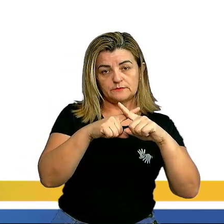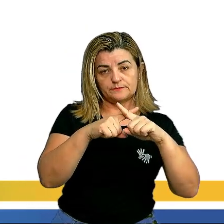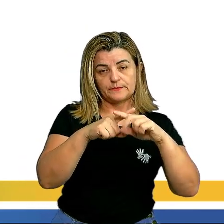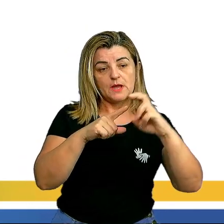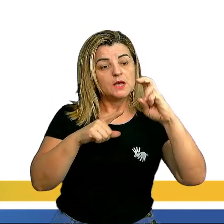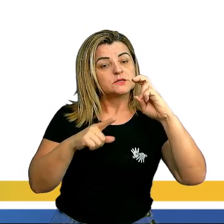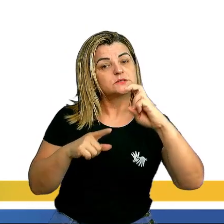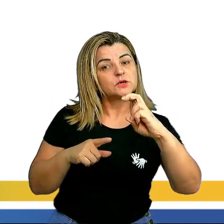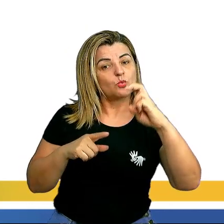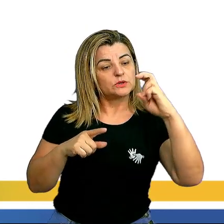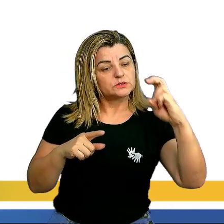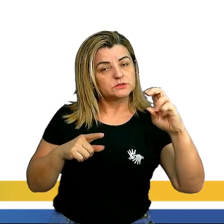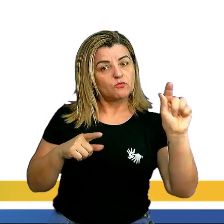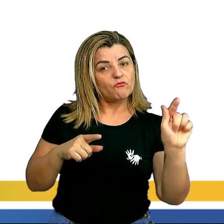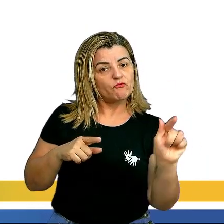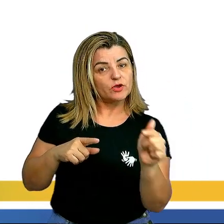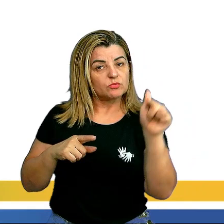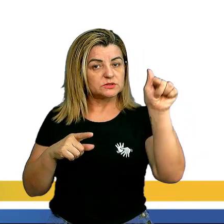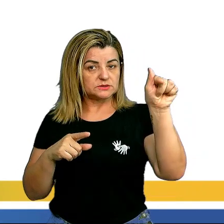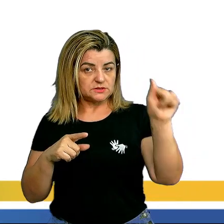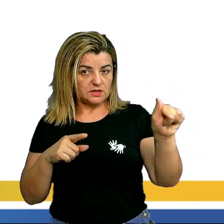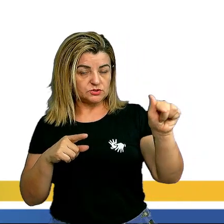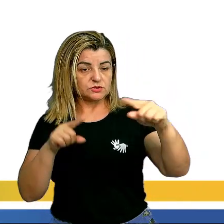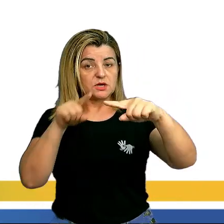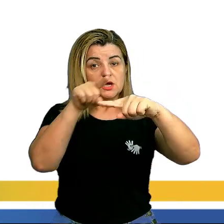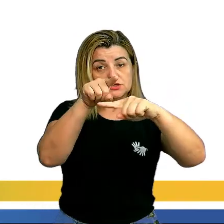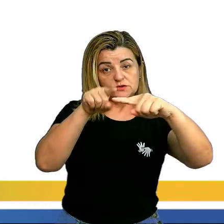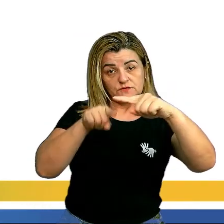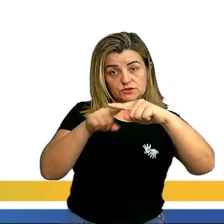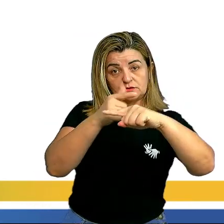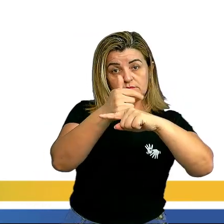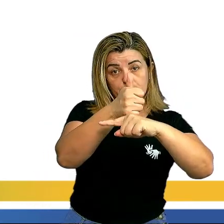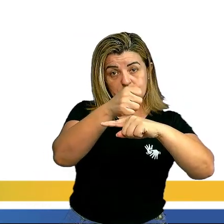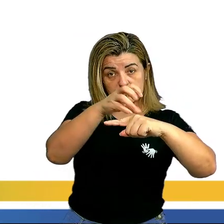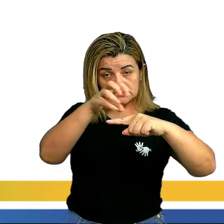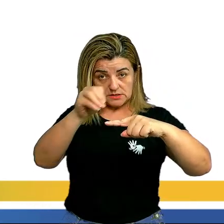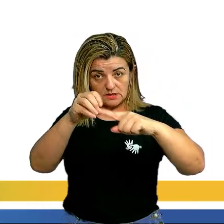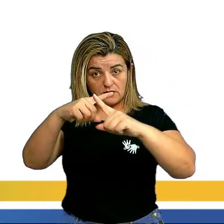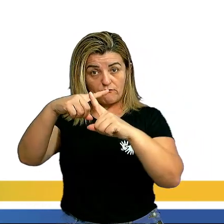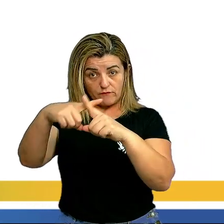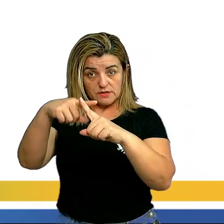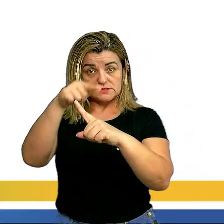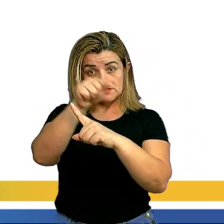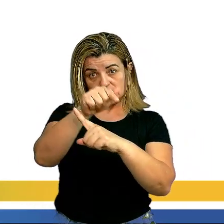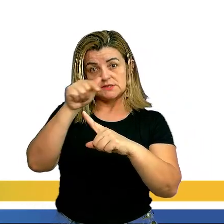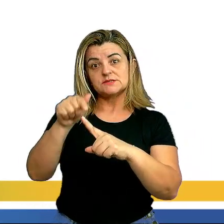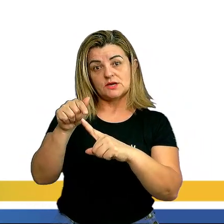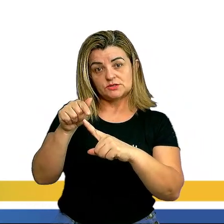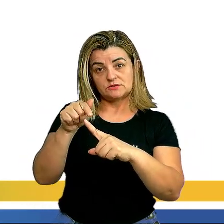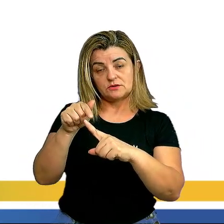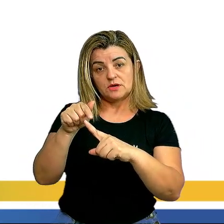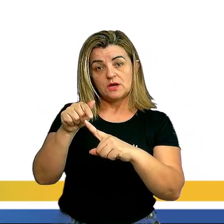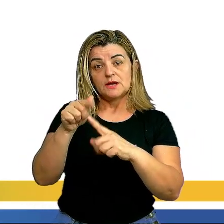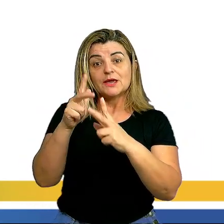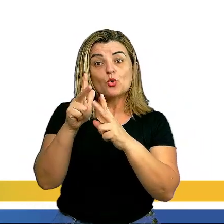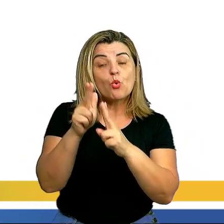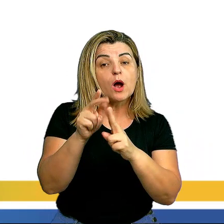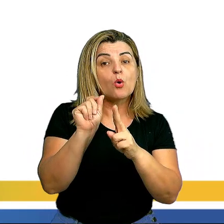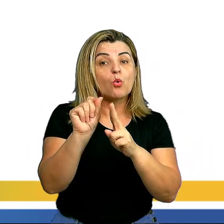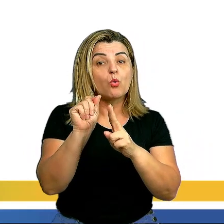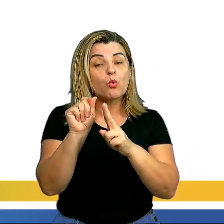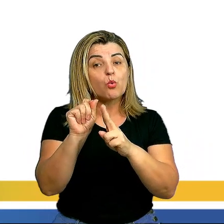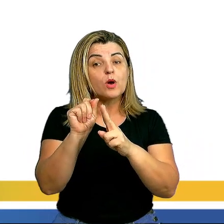55,7 dividido para 100 vezes 77, que é igual a